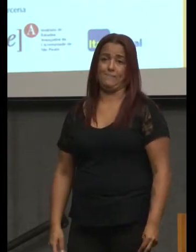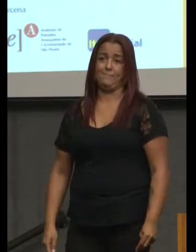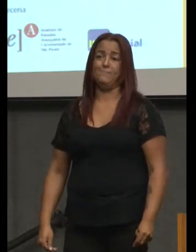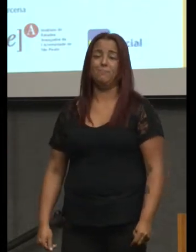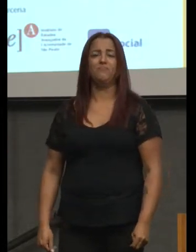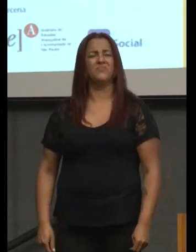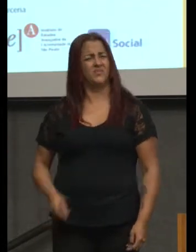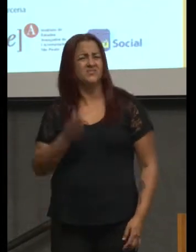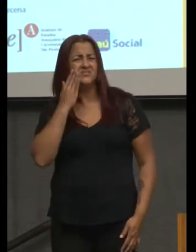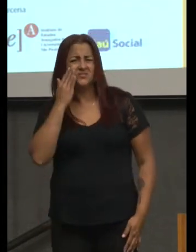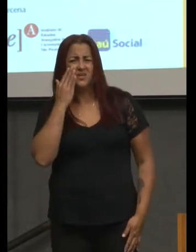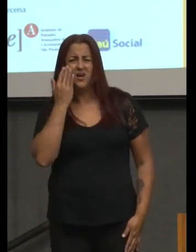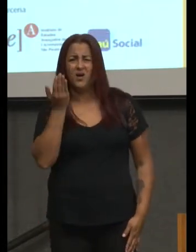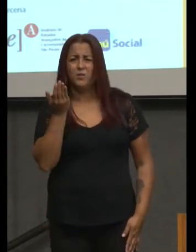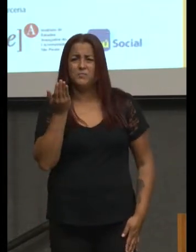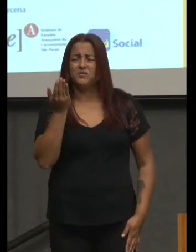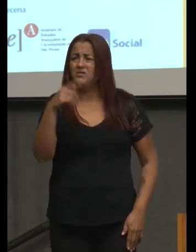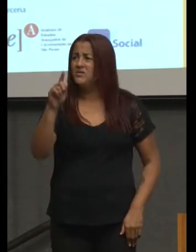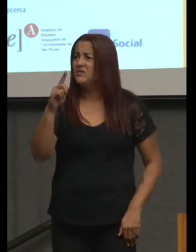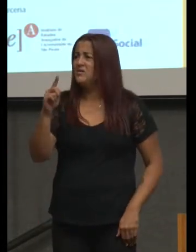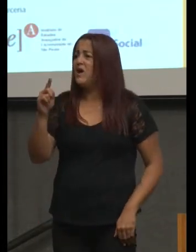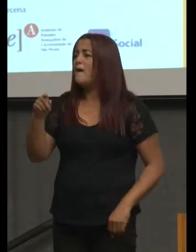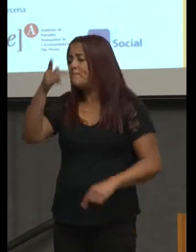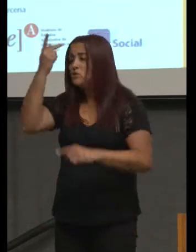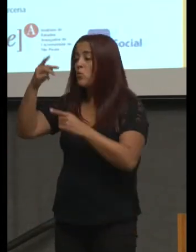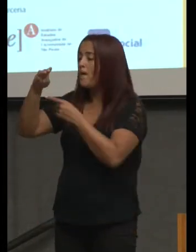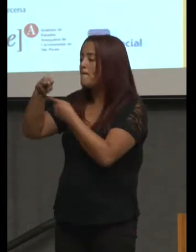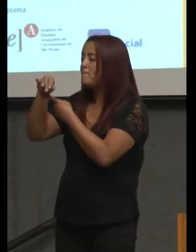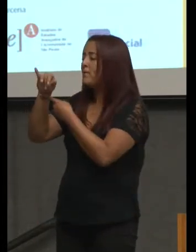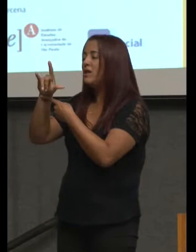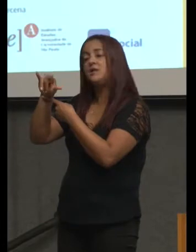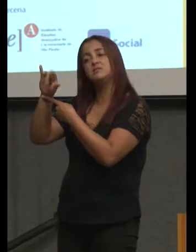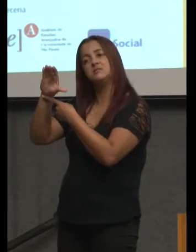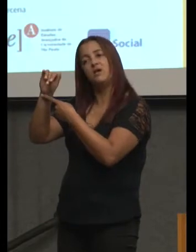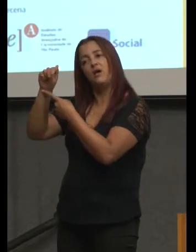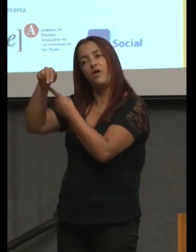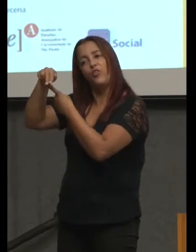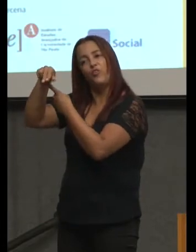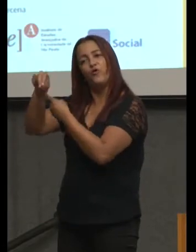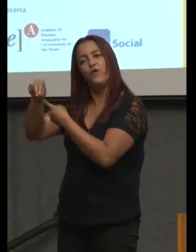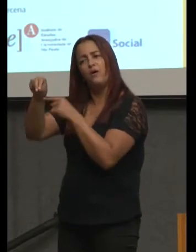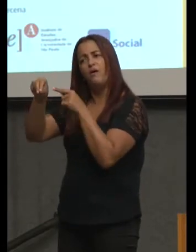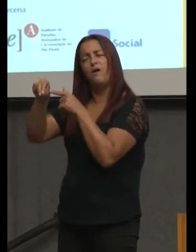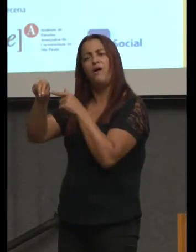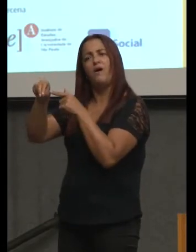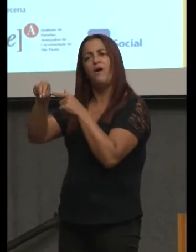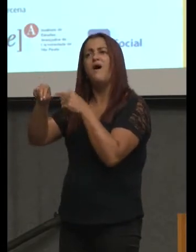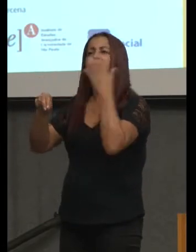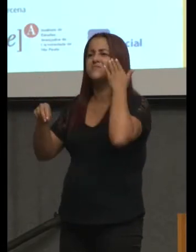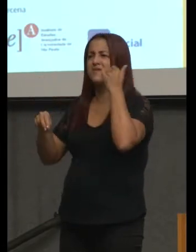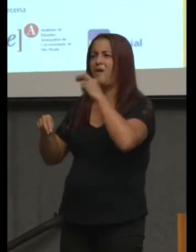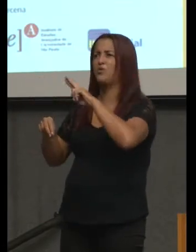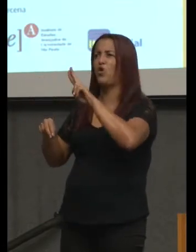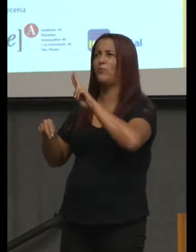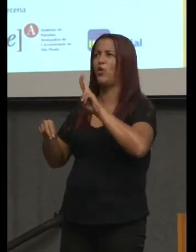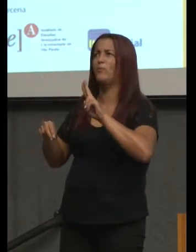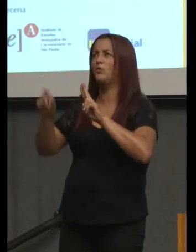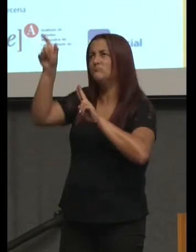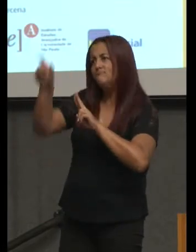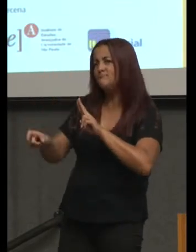Mas cadê esse miliciano? Esse em particular parece que a gente sabe nome e sobrenome e está foragido.